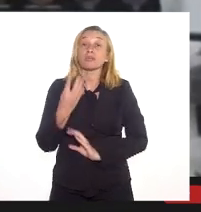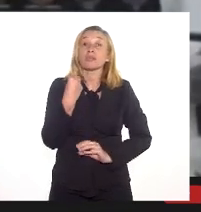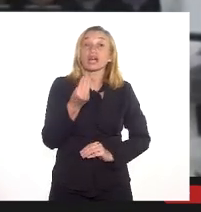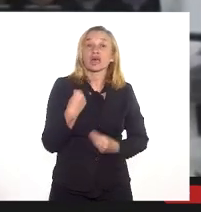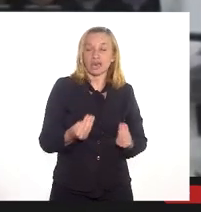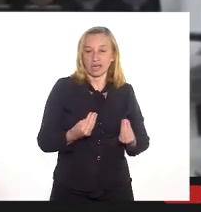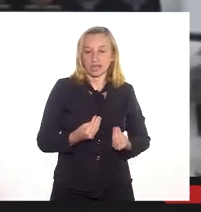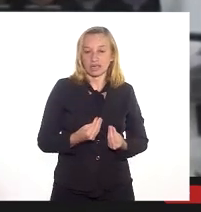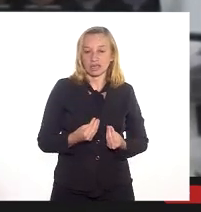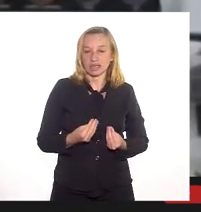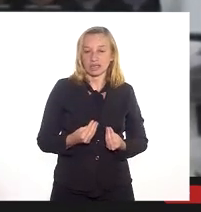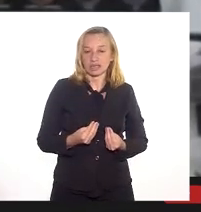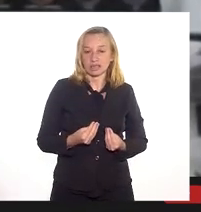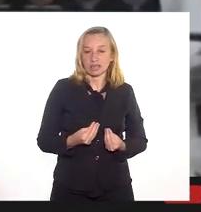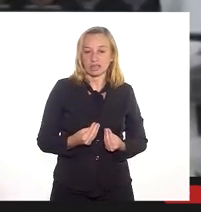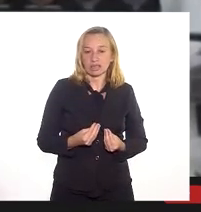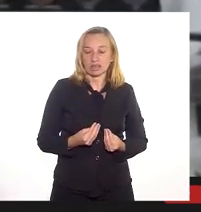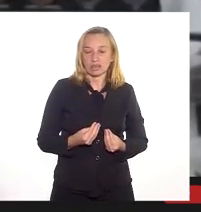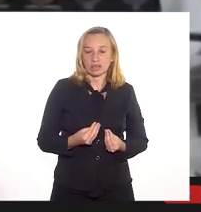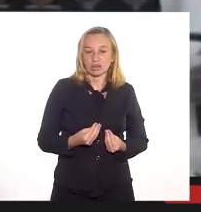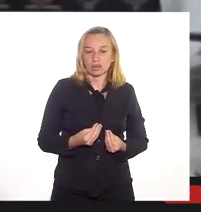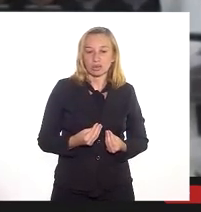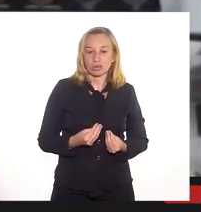interessados em estar